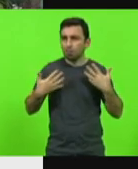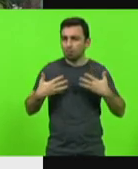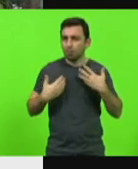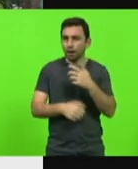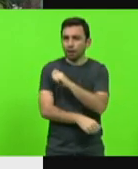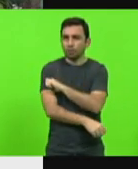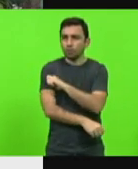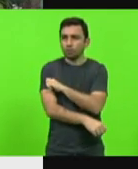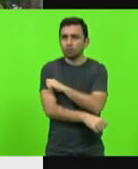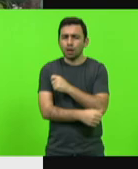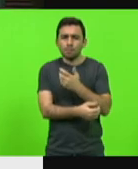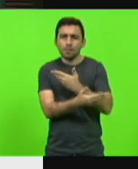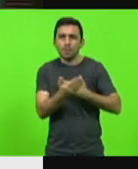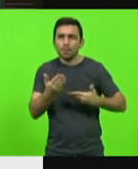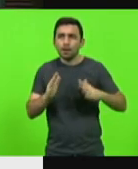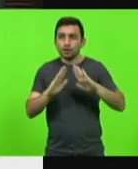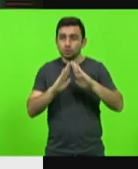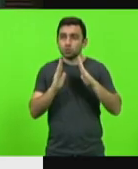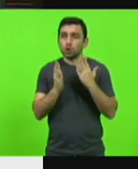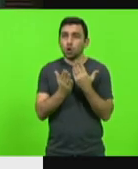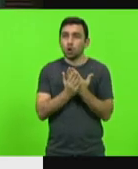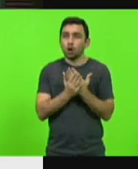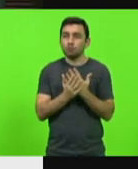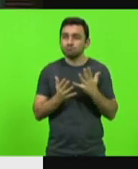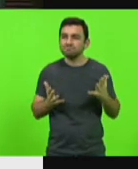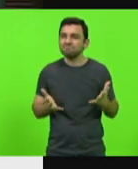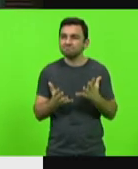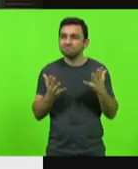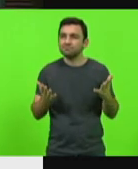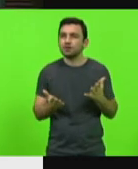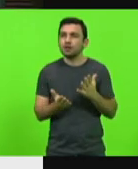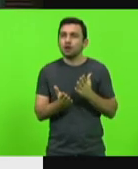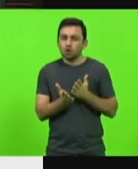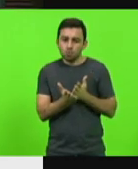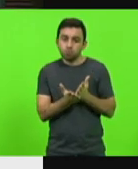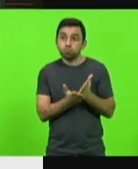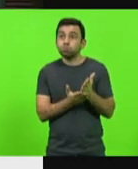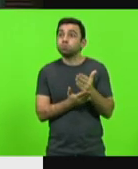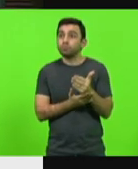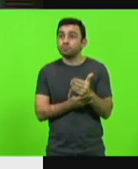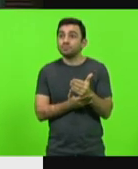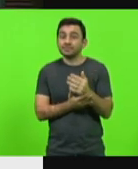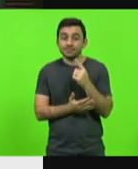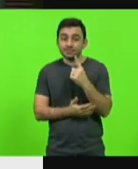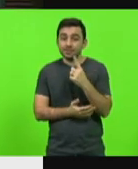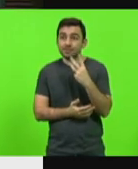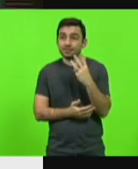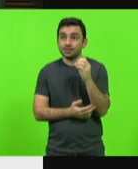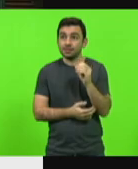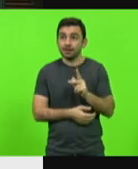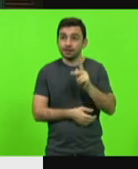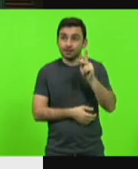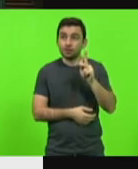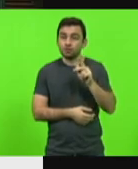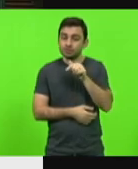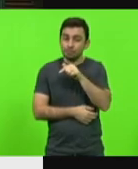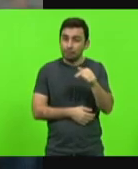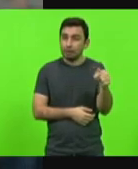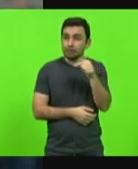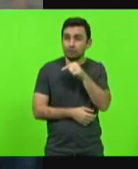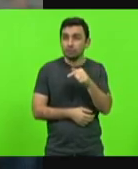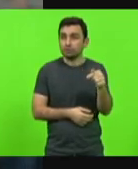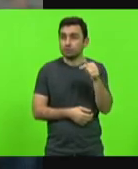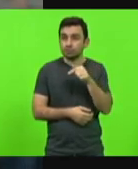envolveu toda a escola para que fossem desviados 130 quilos de resíduos por semana do